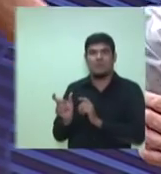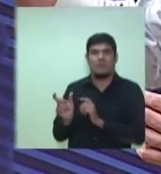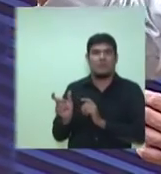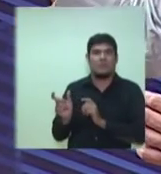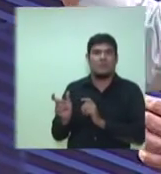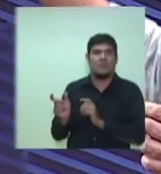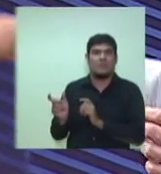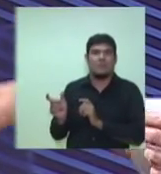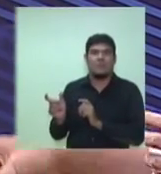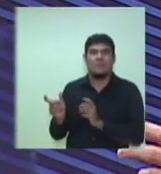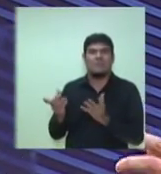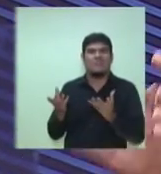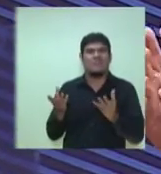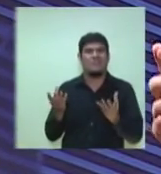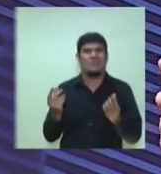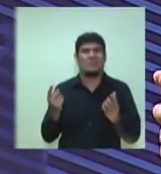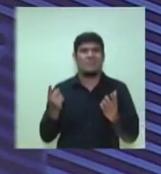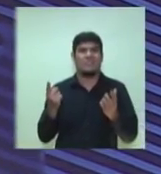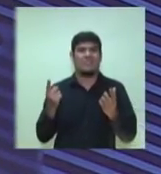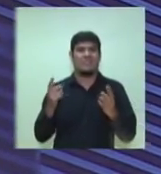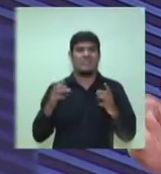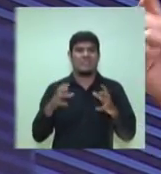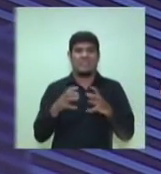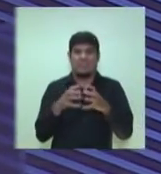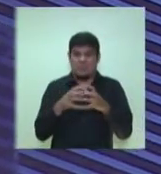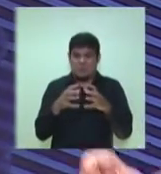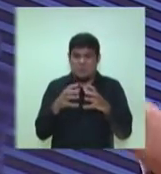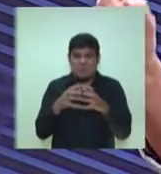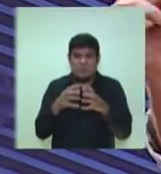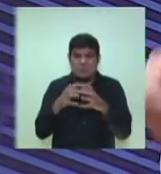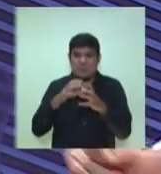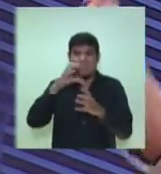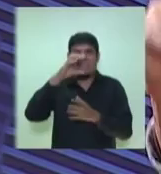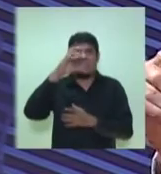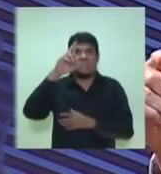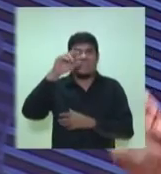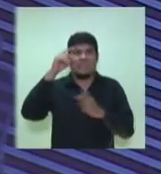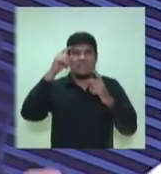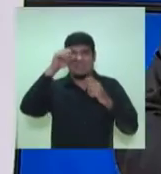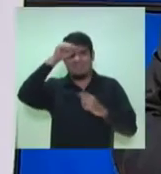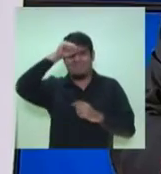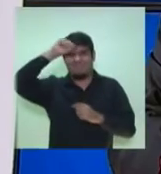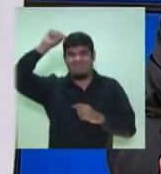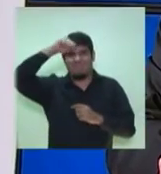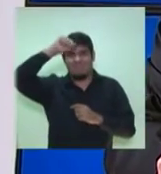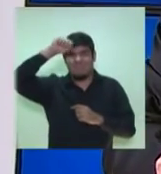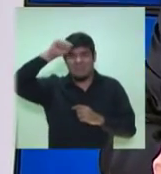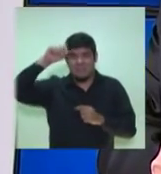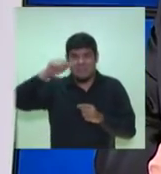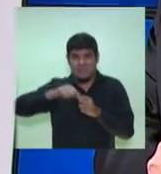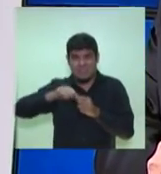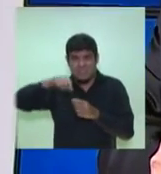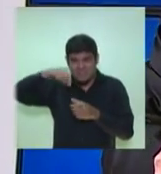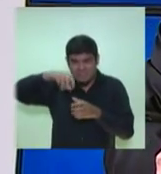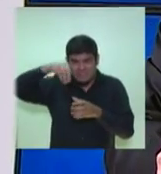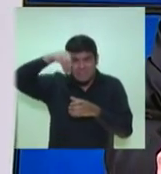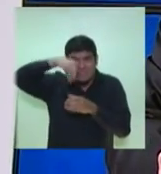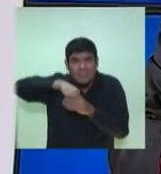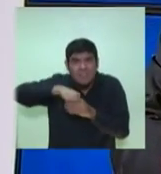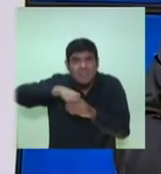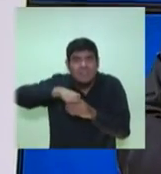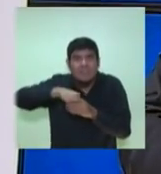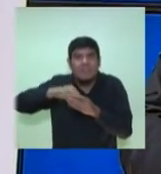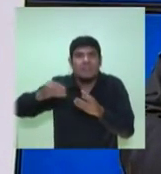facção criminosa que quer tomar conta de Manaus, fazendo aqui um Estado dentro do Estado, aproveitando a incapacidade do